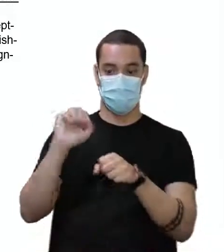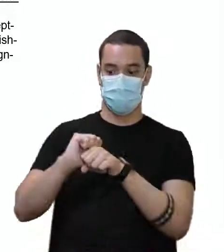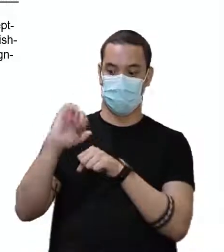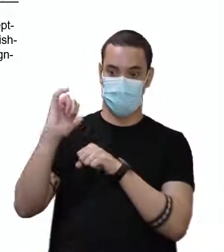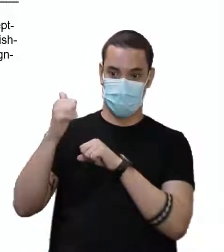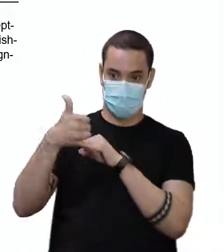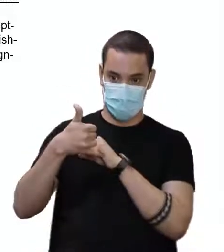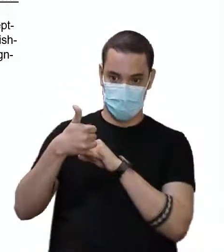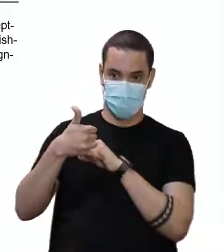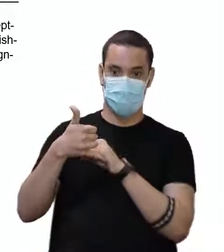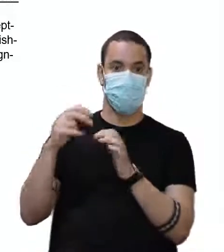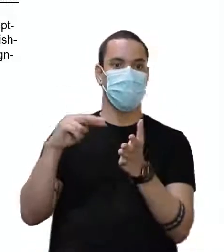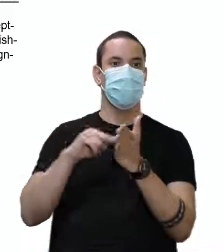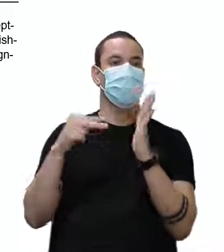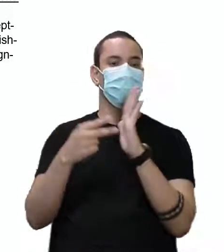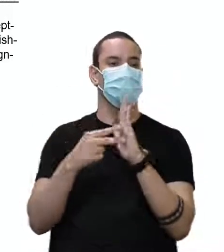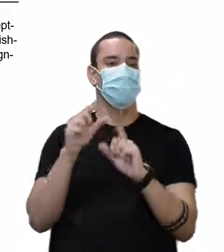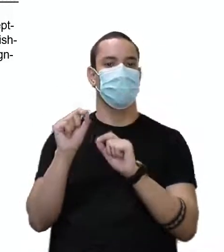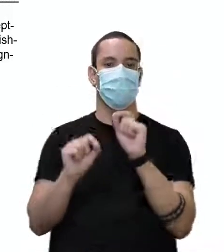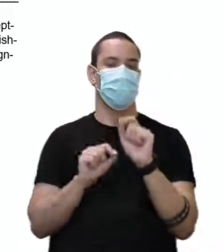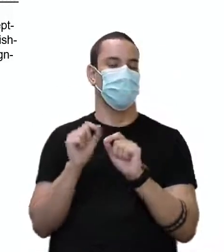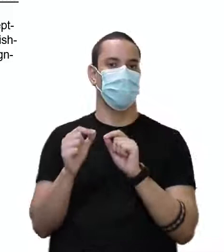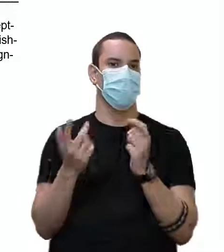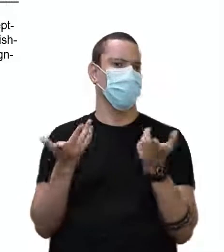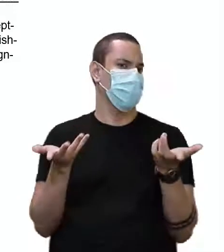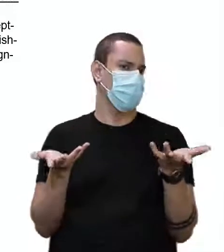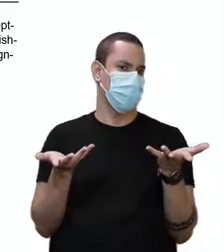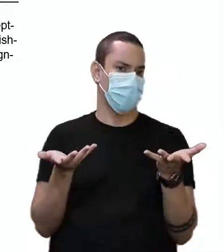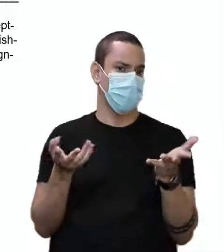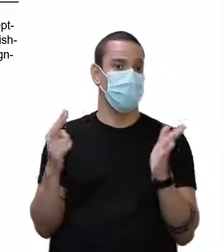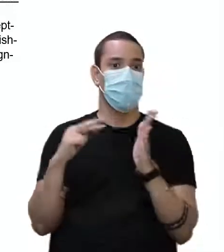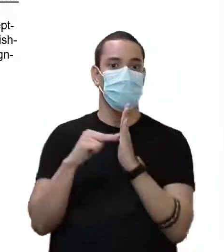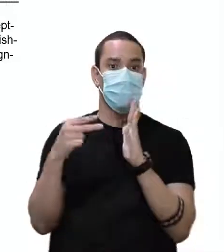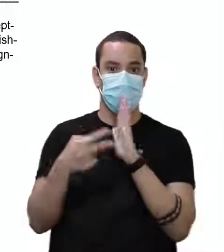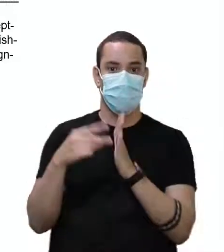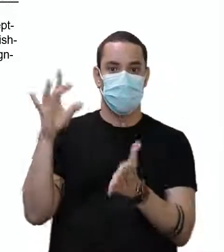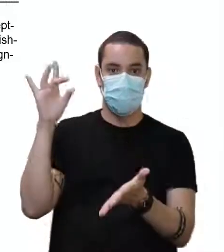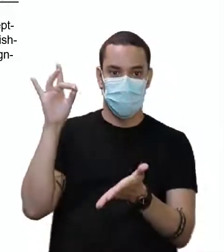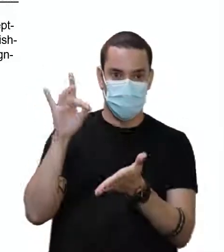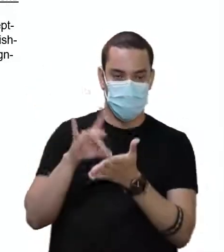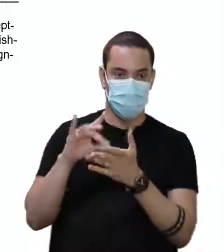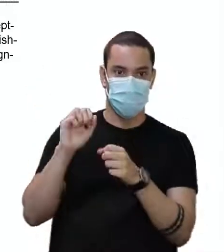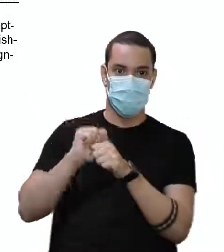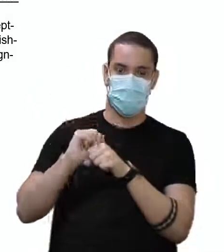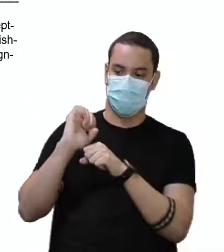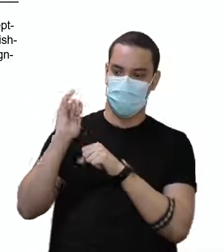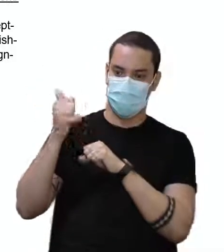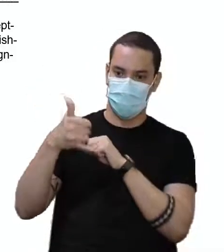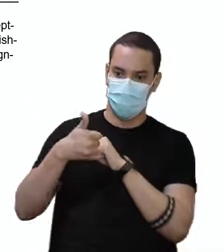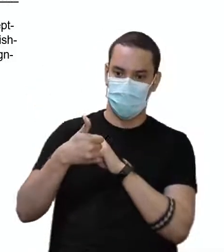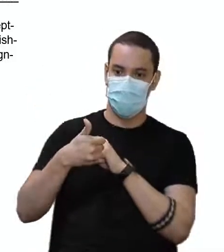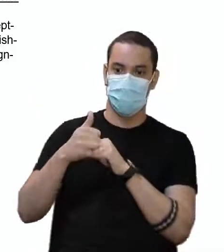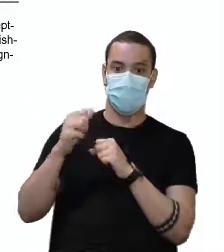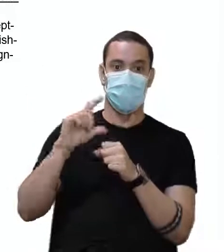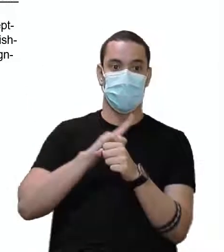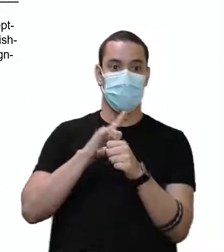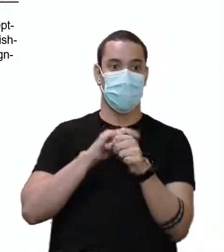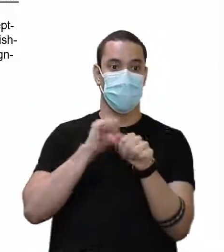adjetivo. E ele significa, e o que ele significa? Ele significa, na verdade, por ser um adjetivo, que ele